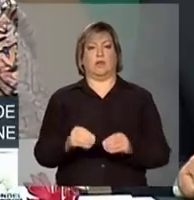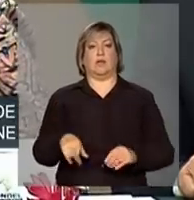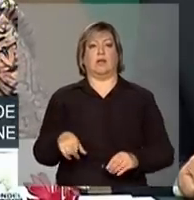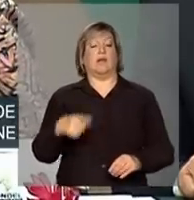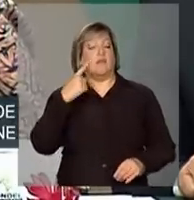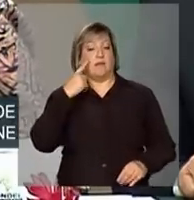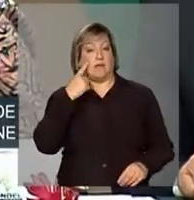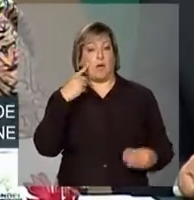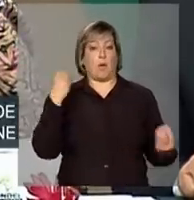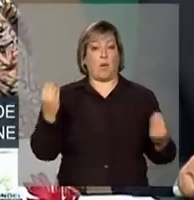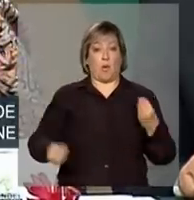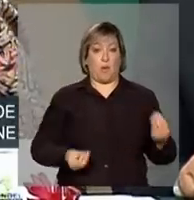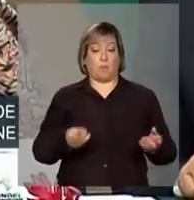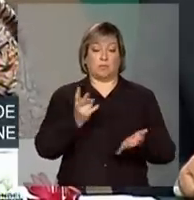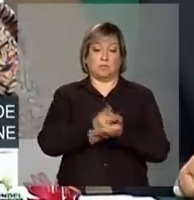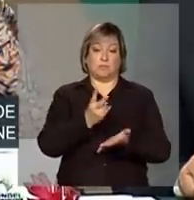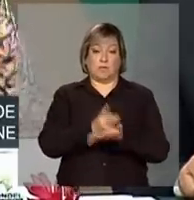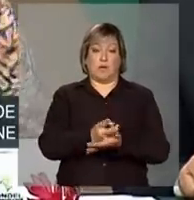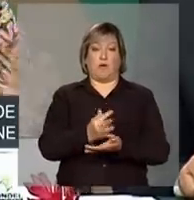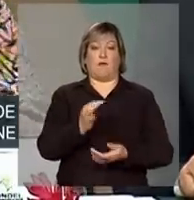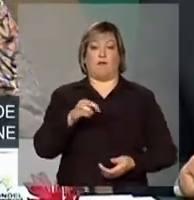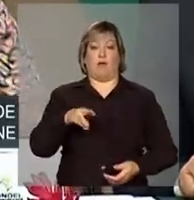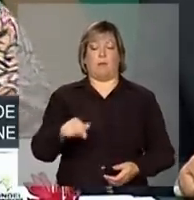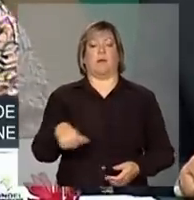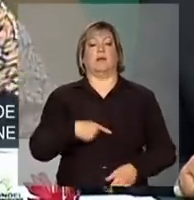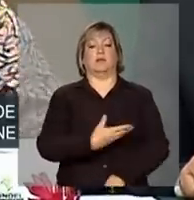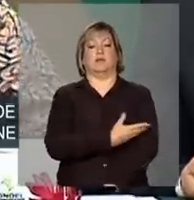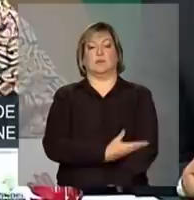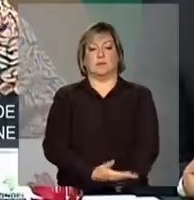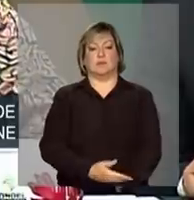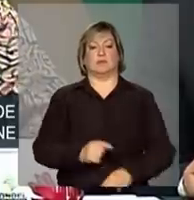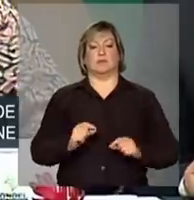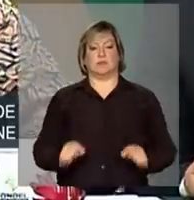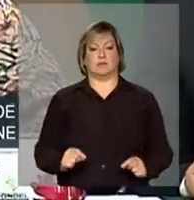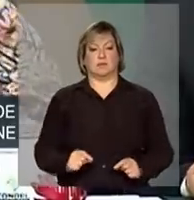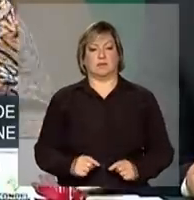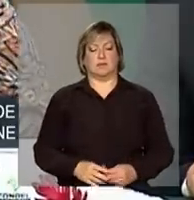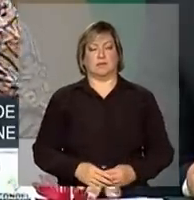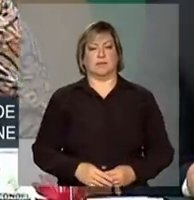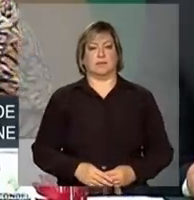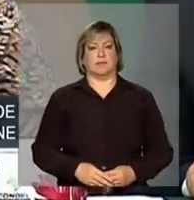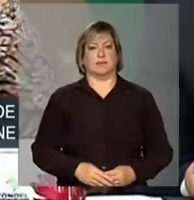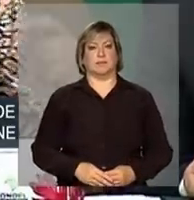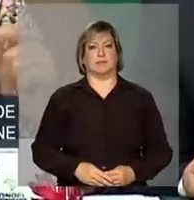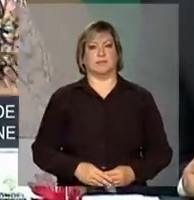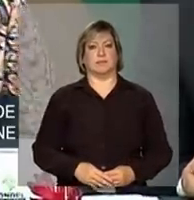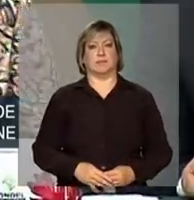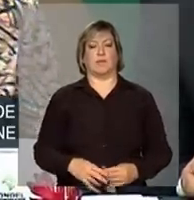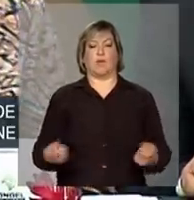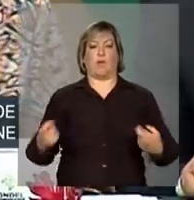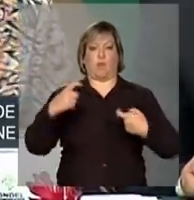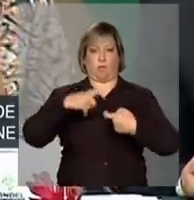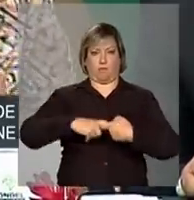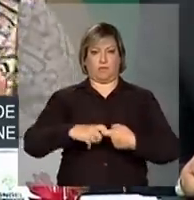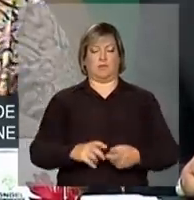a forma tradicional do convênio.